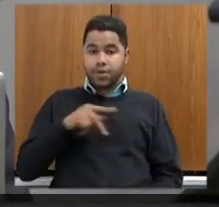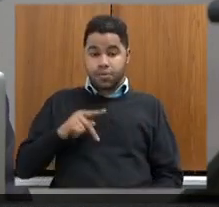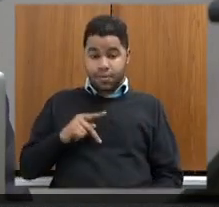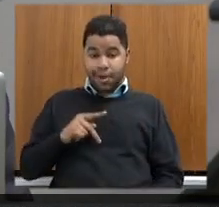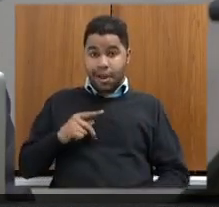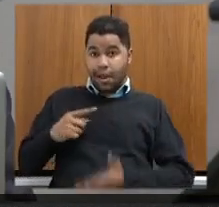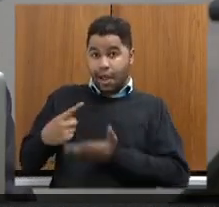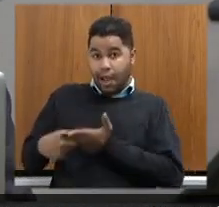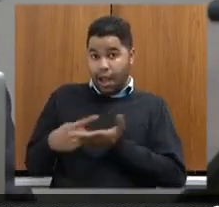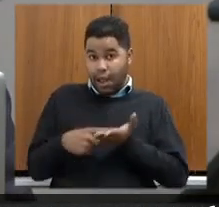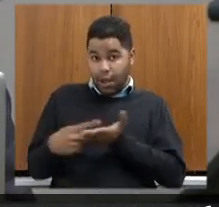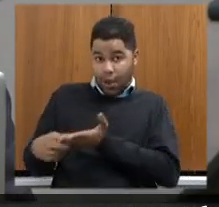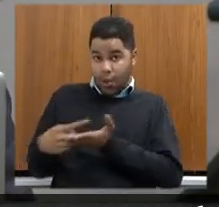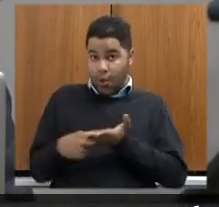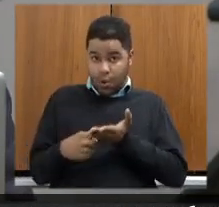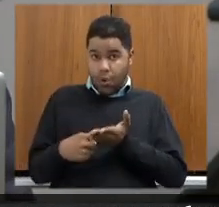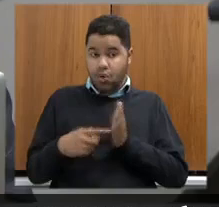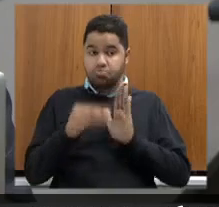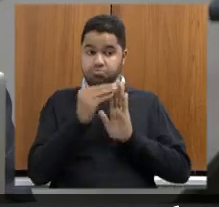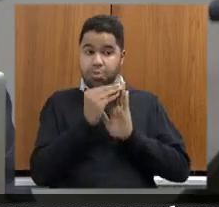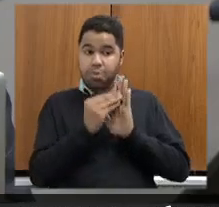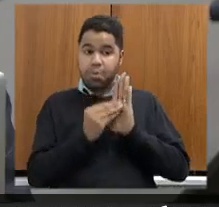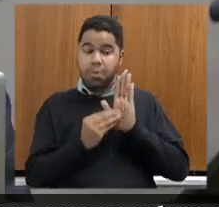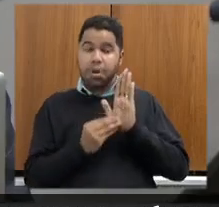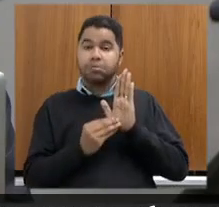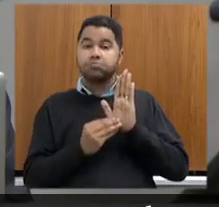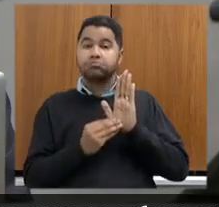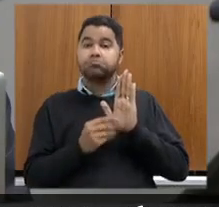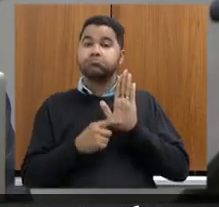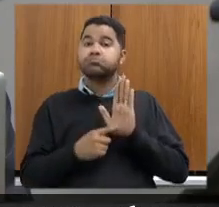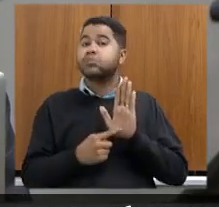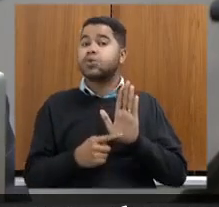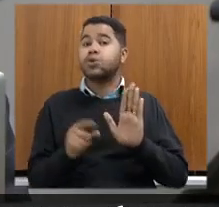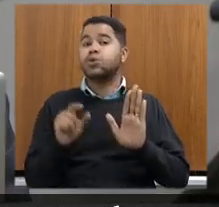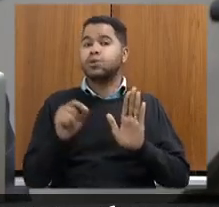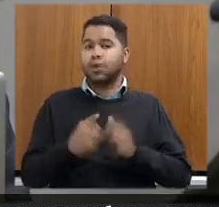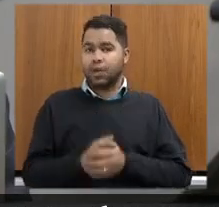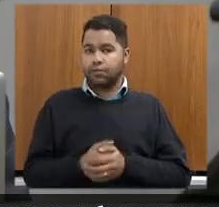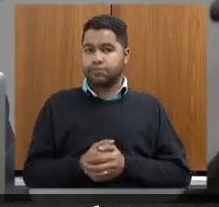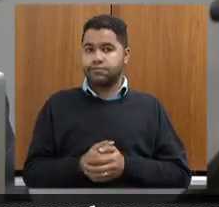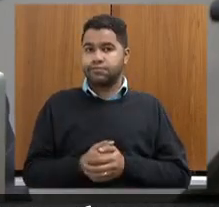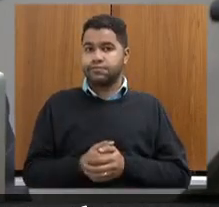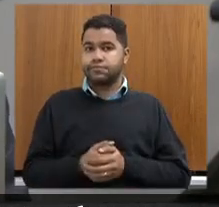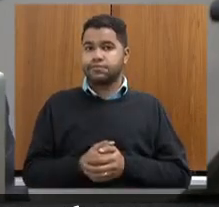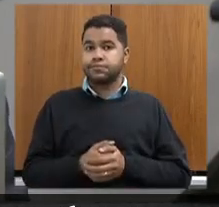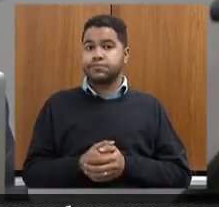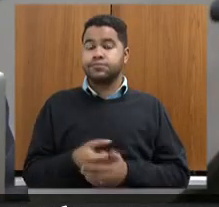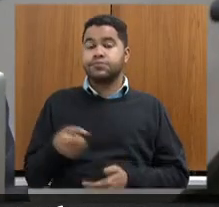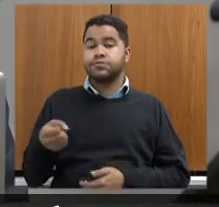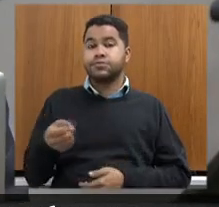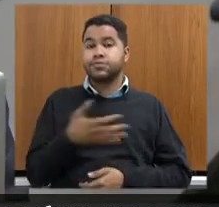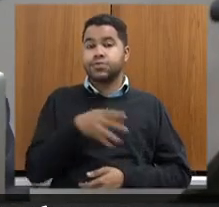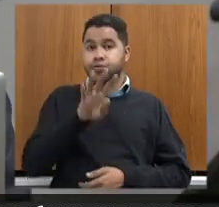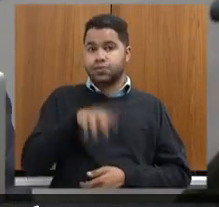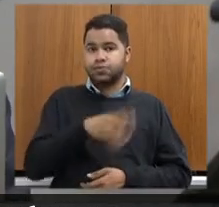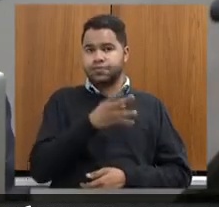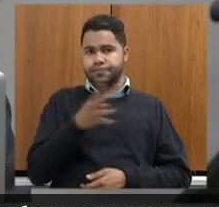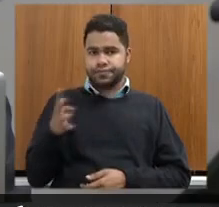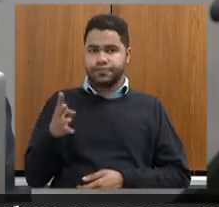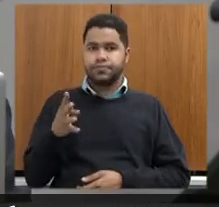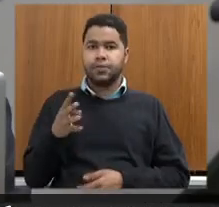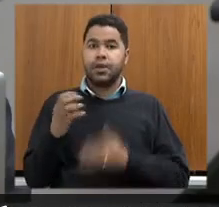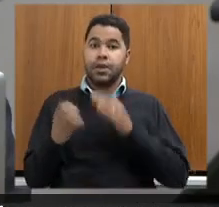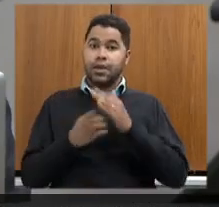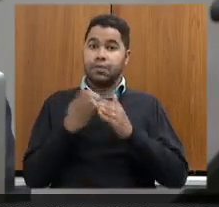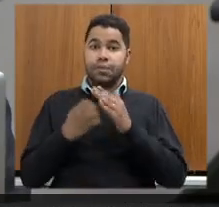nesse acordo, estaria sendo estabelecido dentro dos critérios técnicos um novo cronograma para as